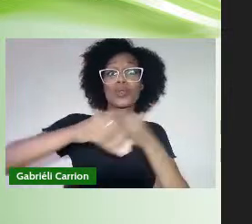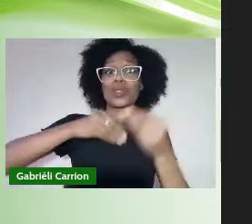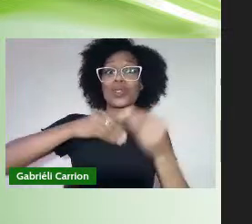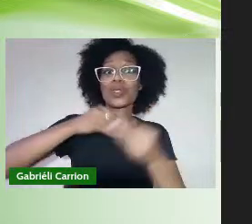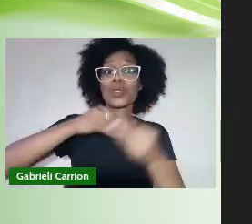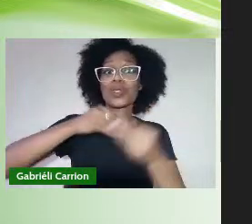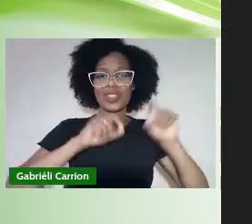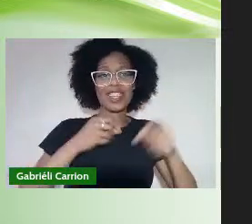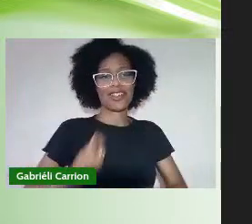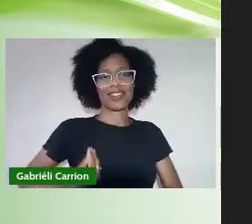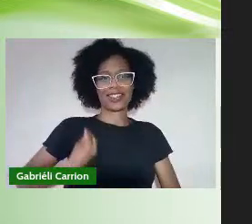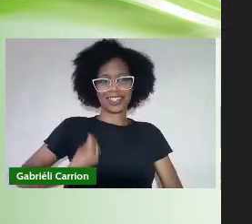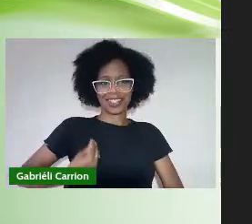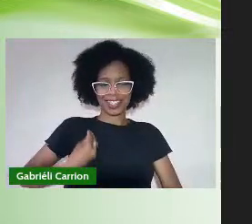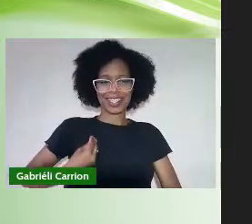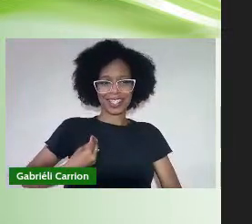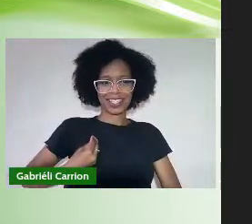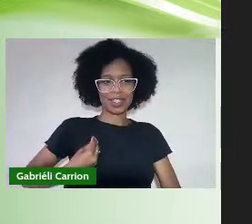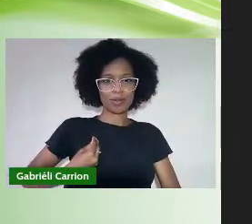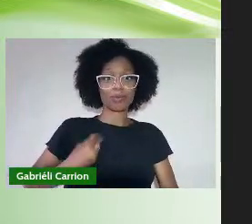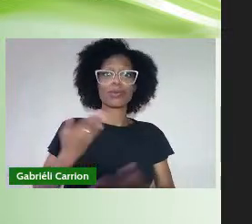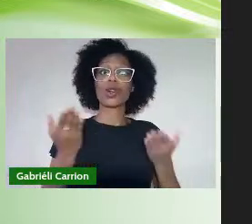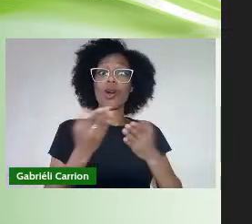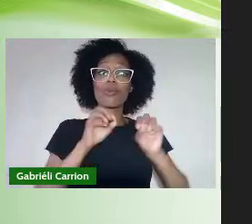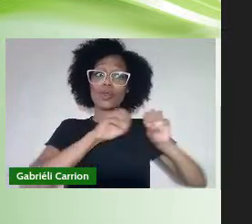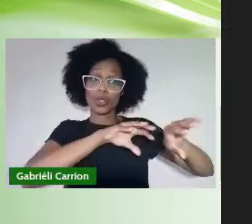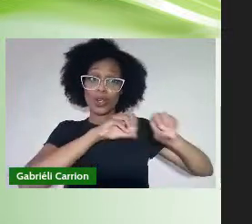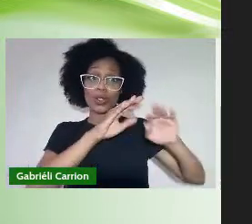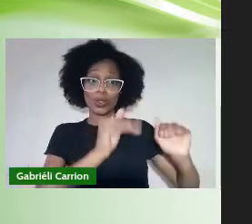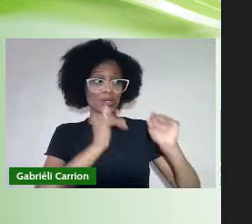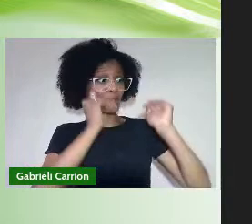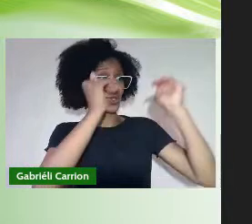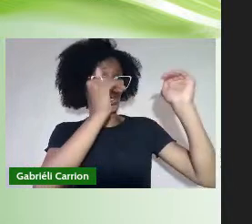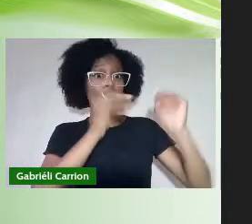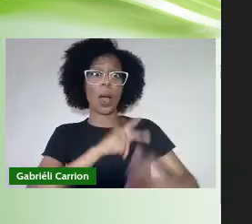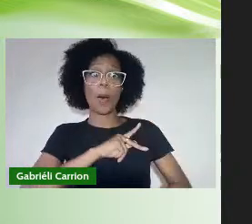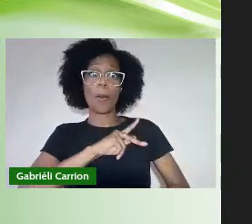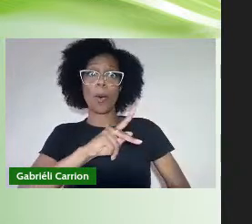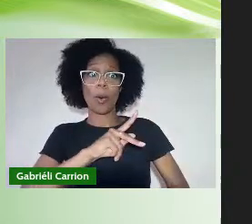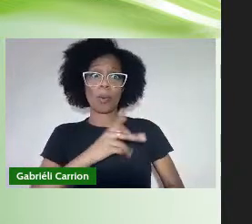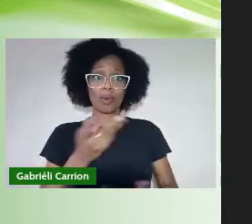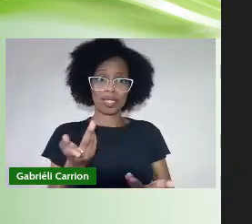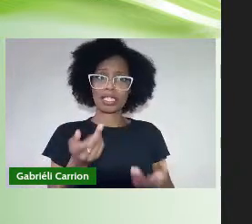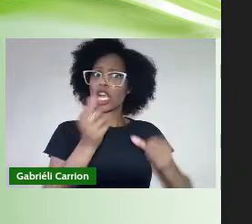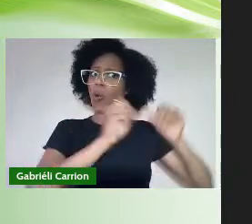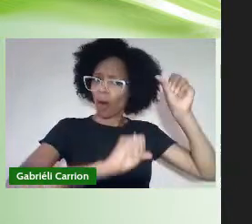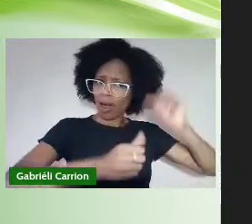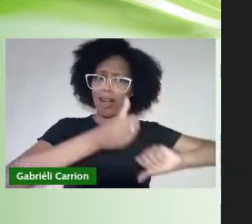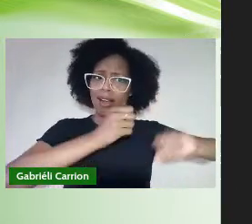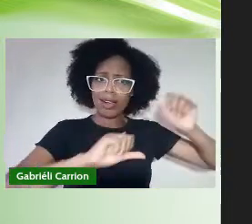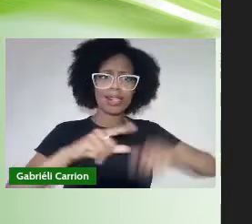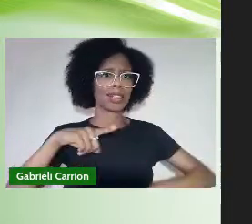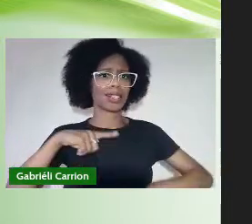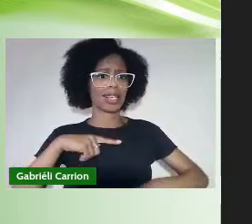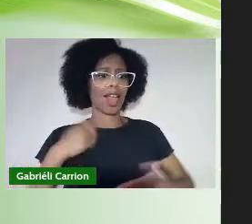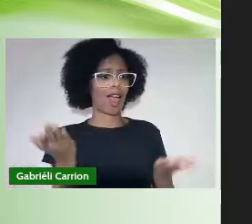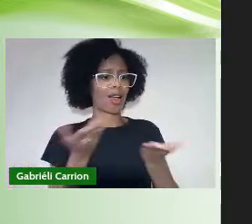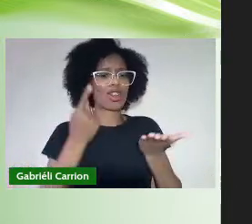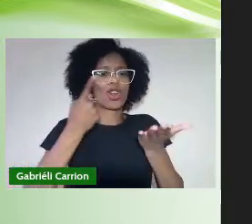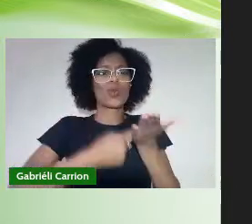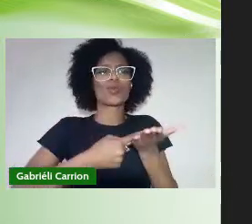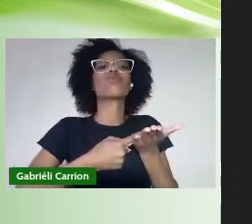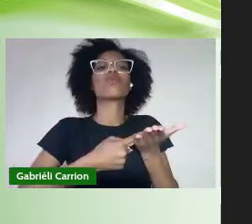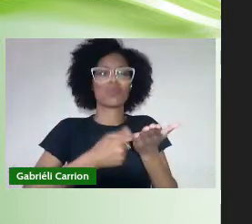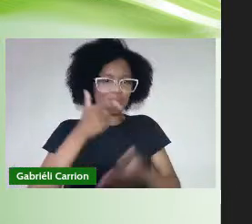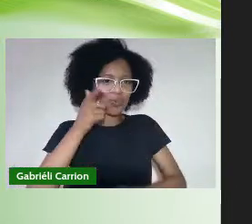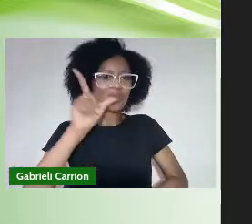Pois com uma educação Superior pública E altamente qualificada Tem cumprido Nosso propósito Eu como